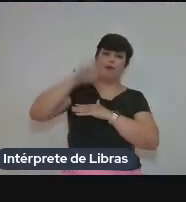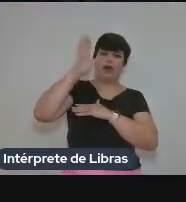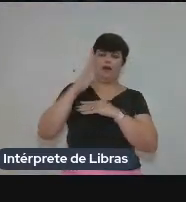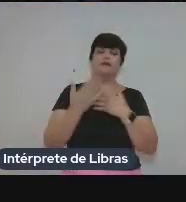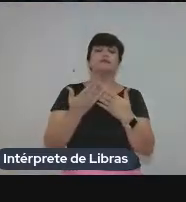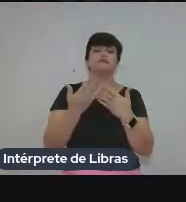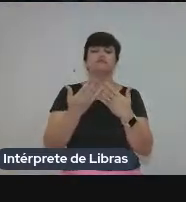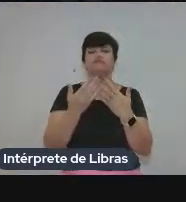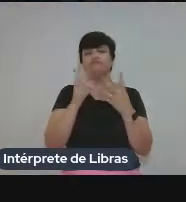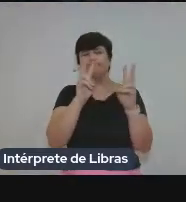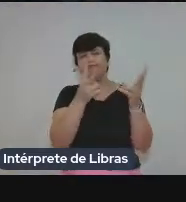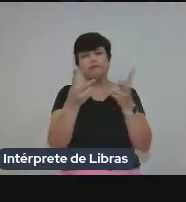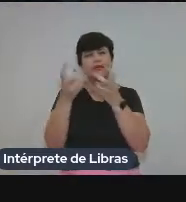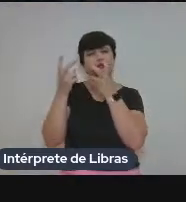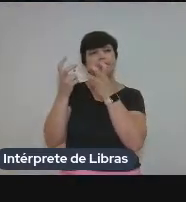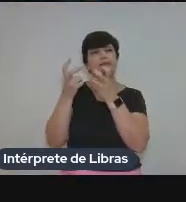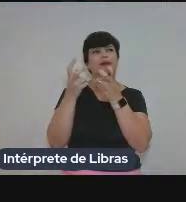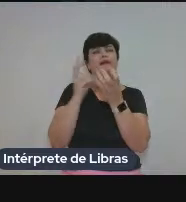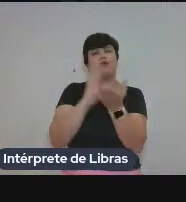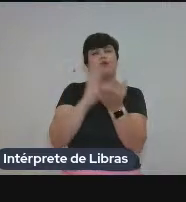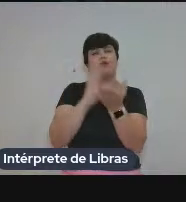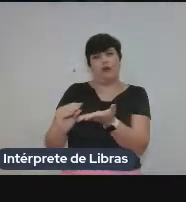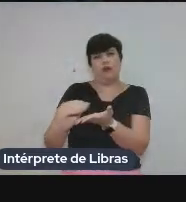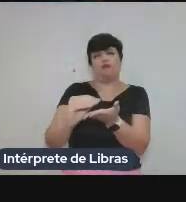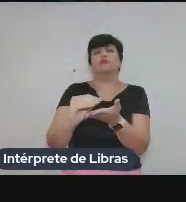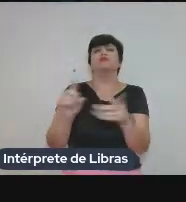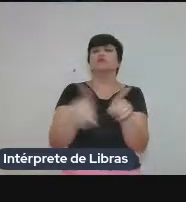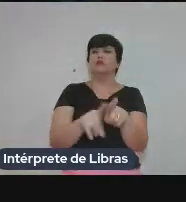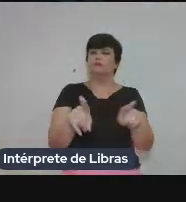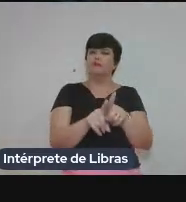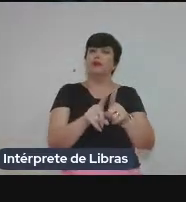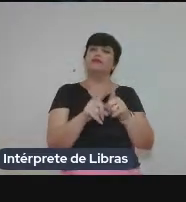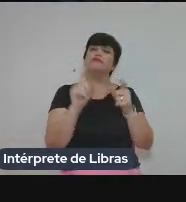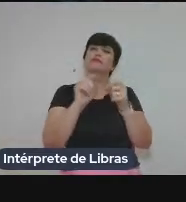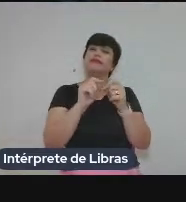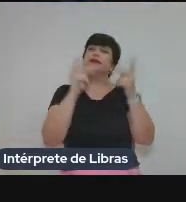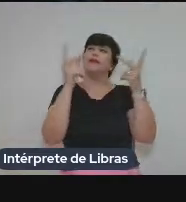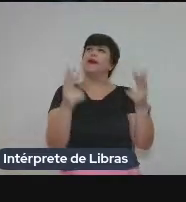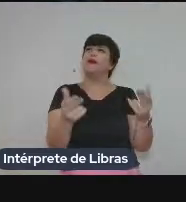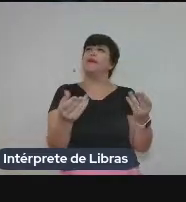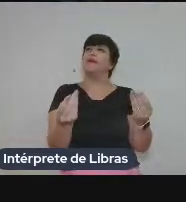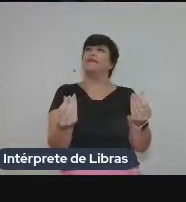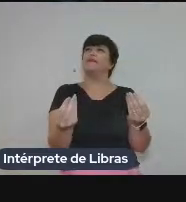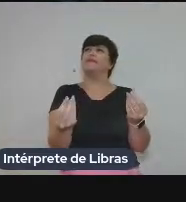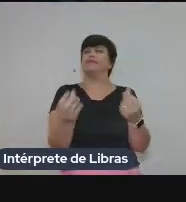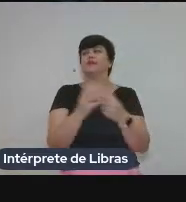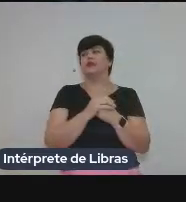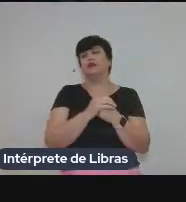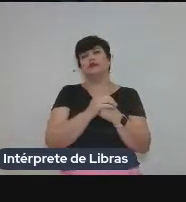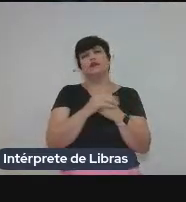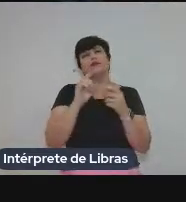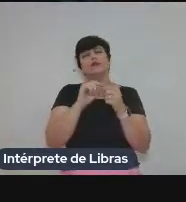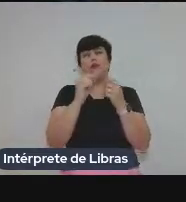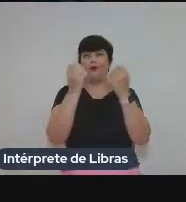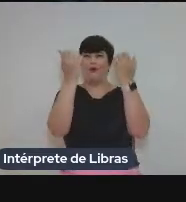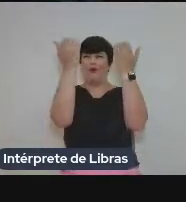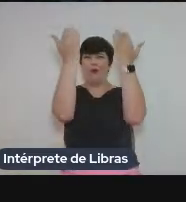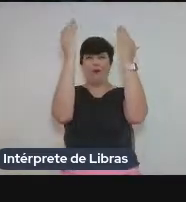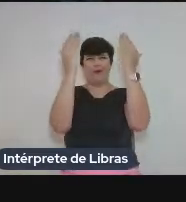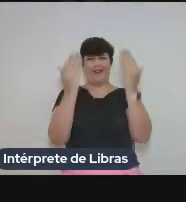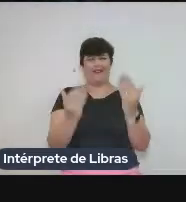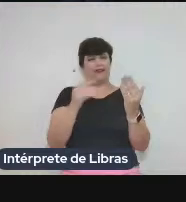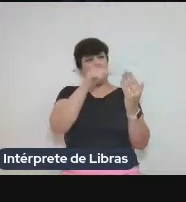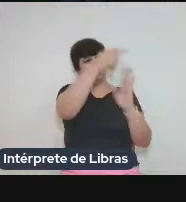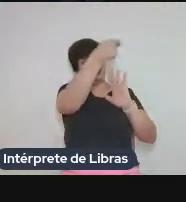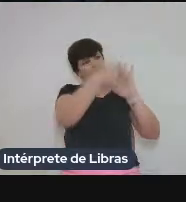interpretações desses dados. E também fazer uma espécie de quadro comparativo. Esse